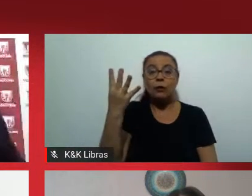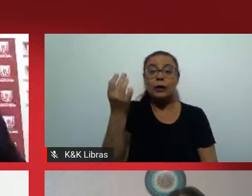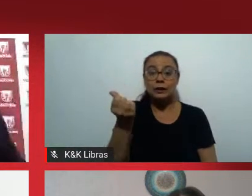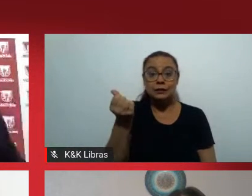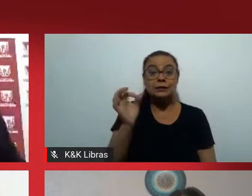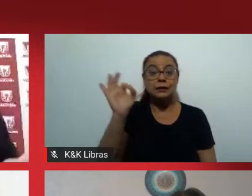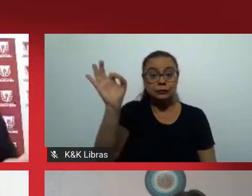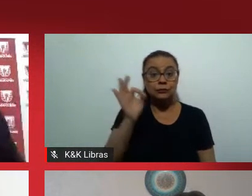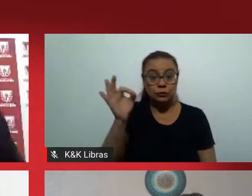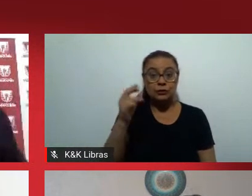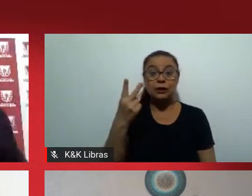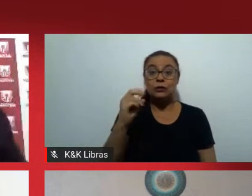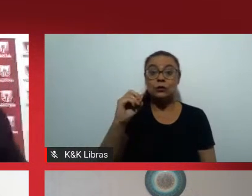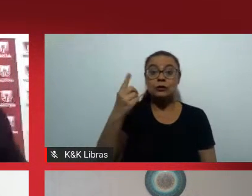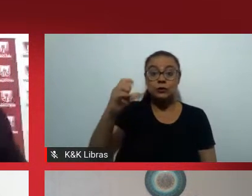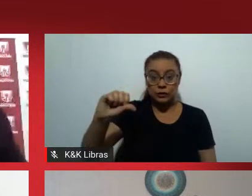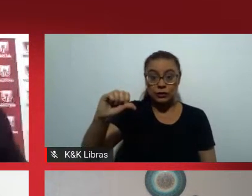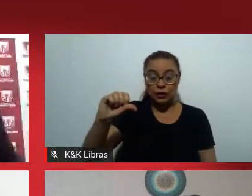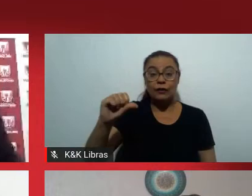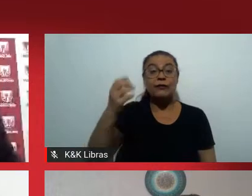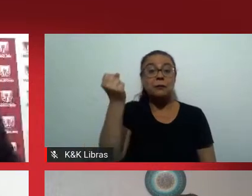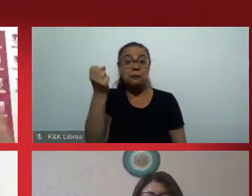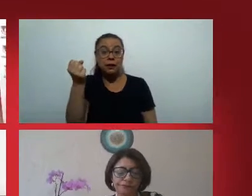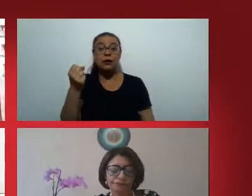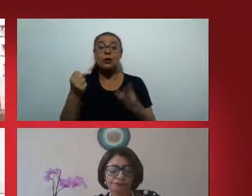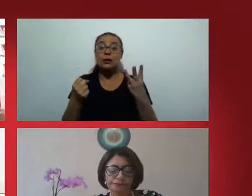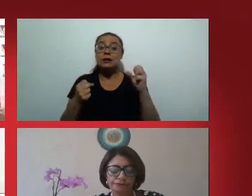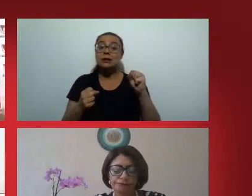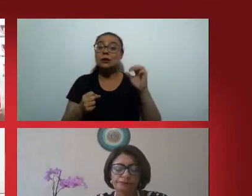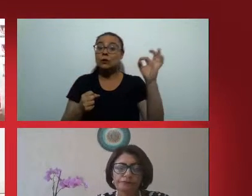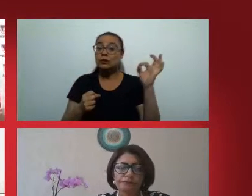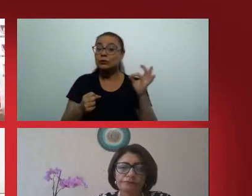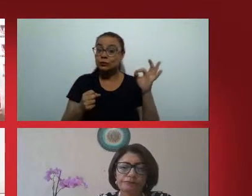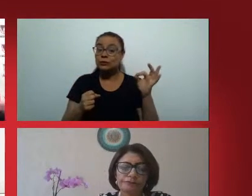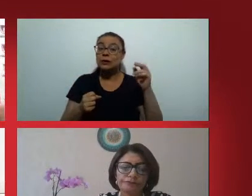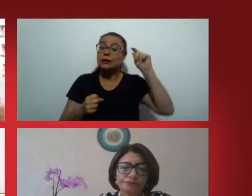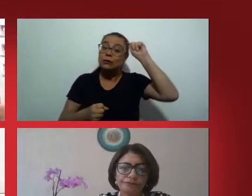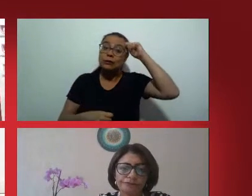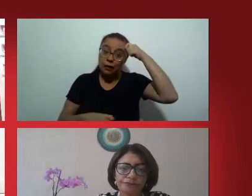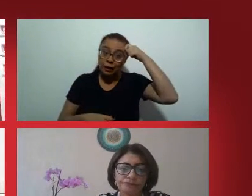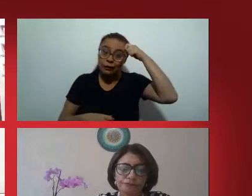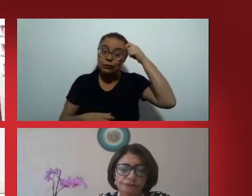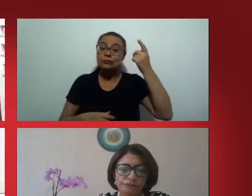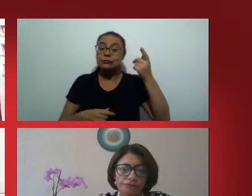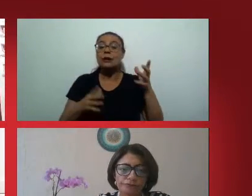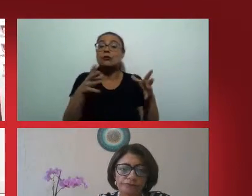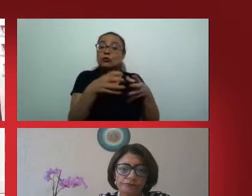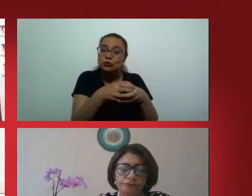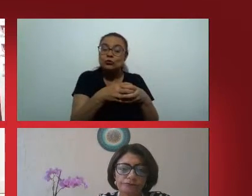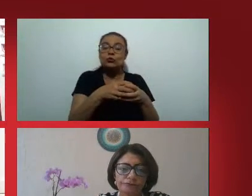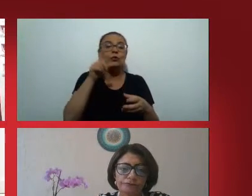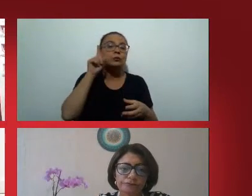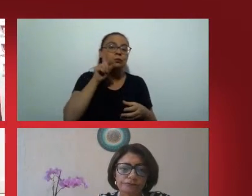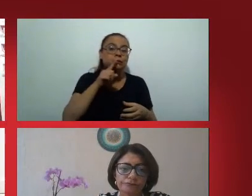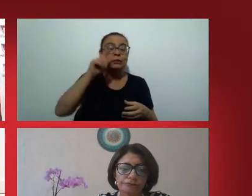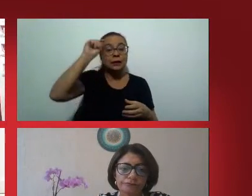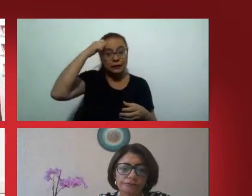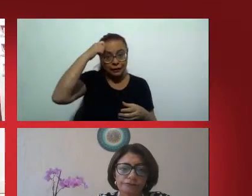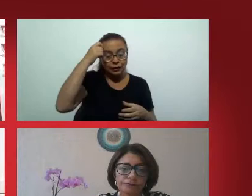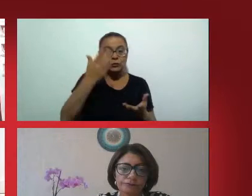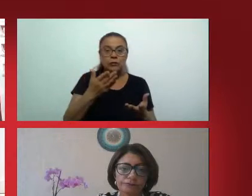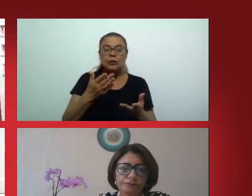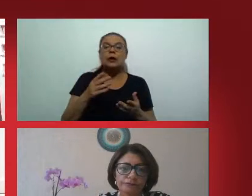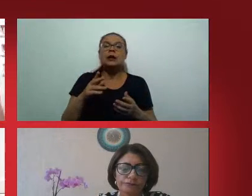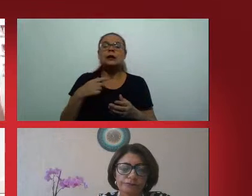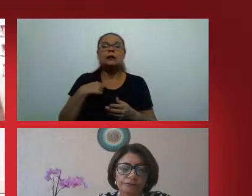2019 contra 38% dos que se declaram negros, agrupando aí pardos e pretos. Ou seja, a universidade